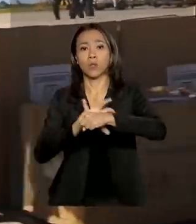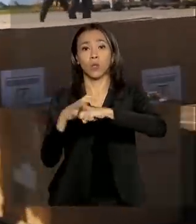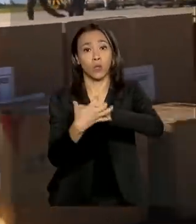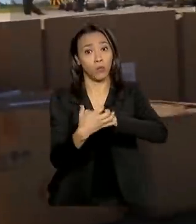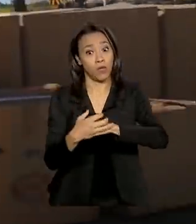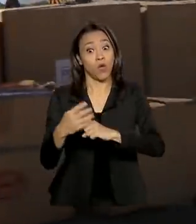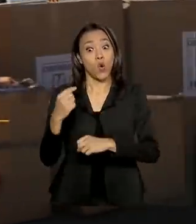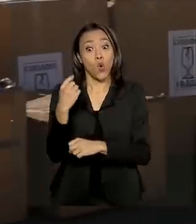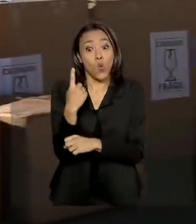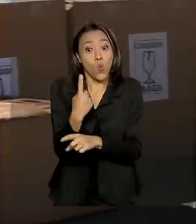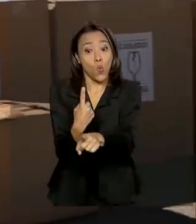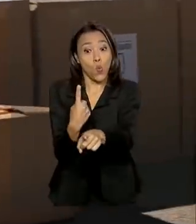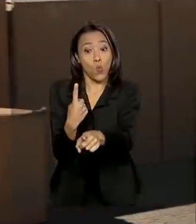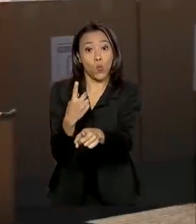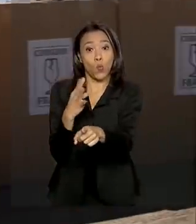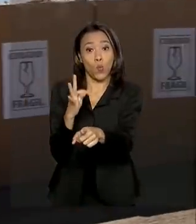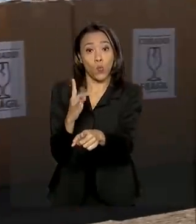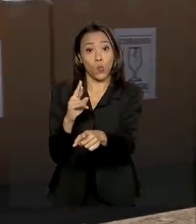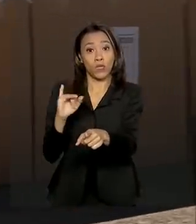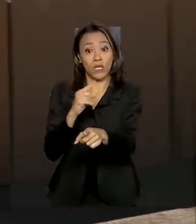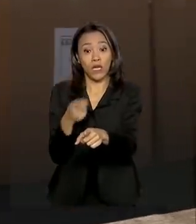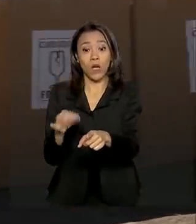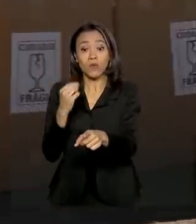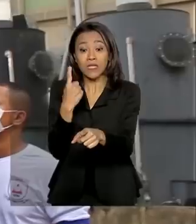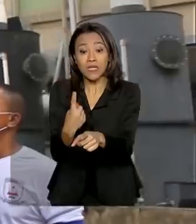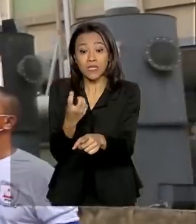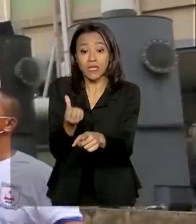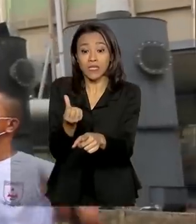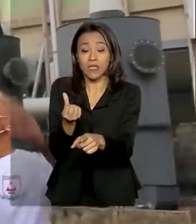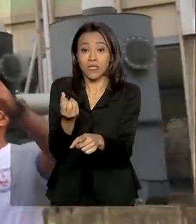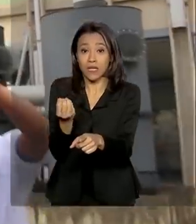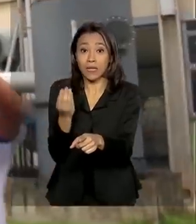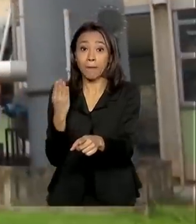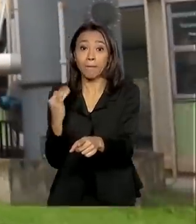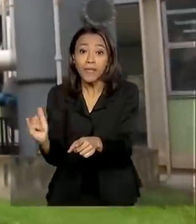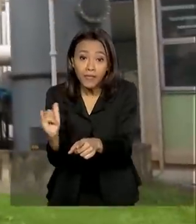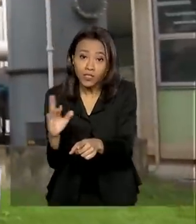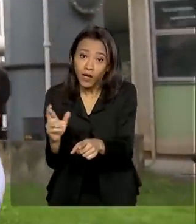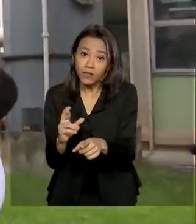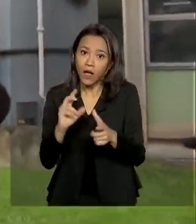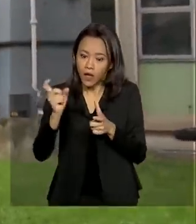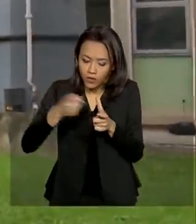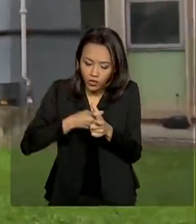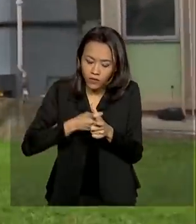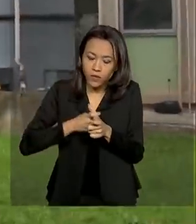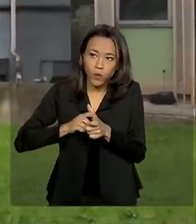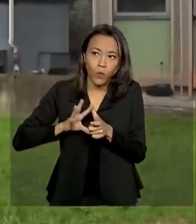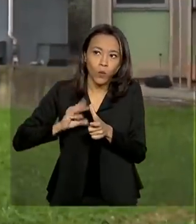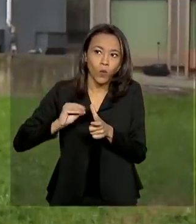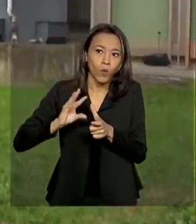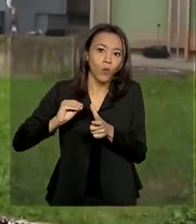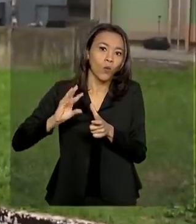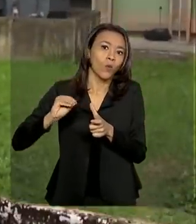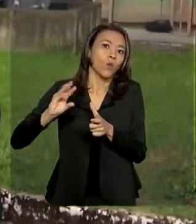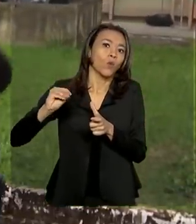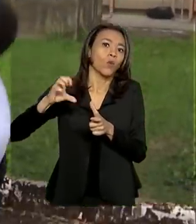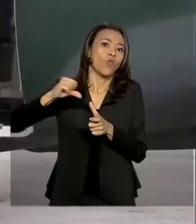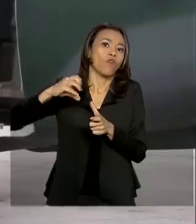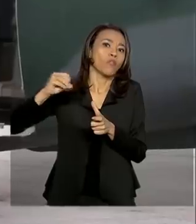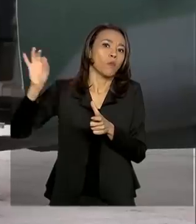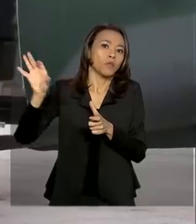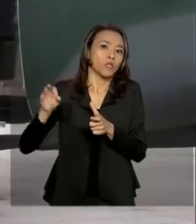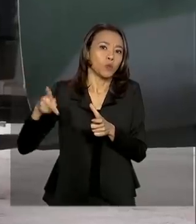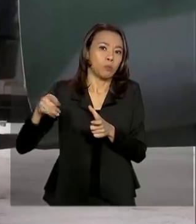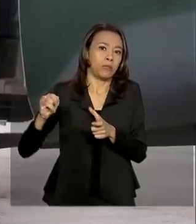superar R 1,160 bilhões e a dívida pública pode alcançar 90% do PIB.